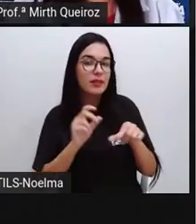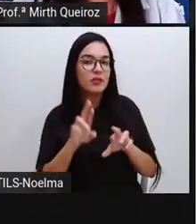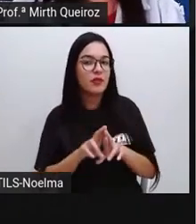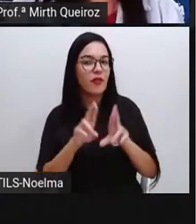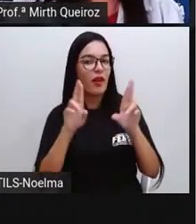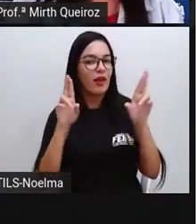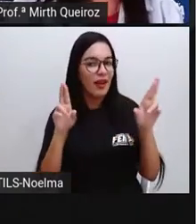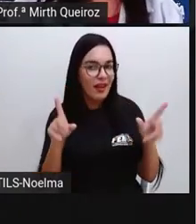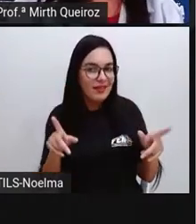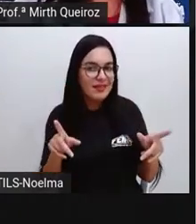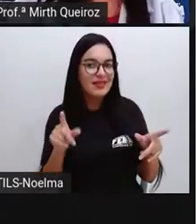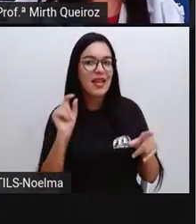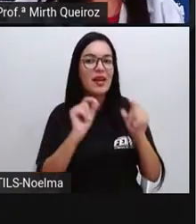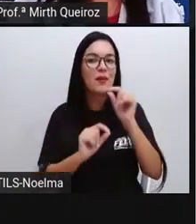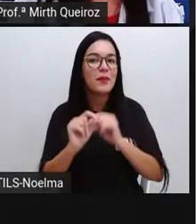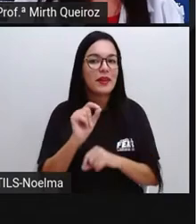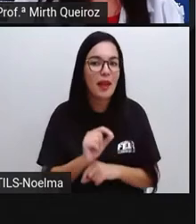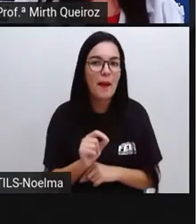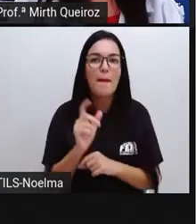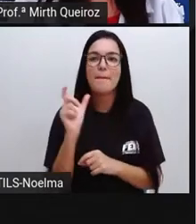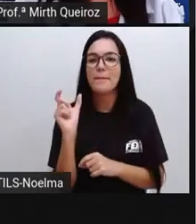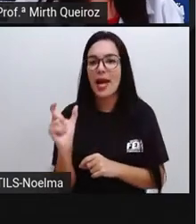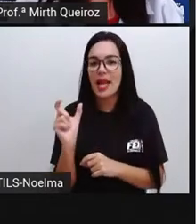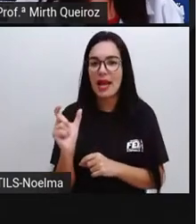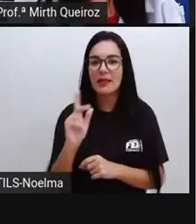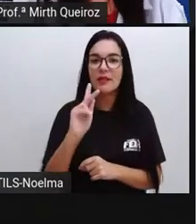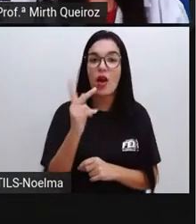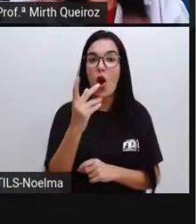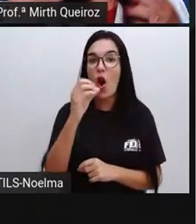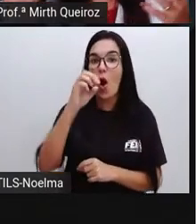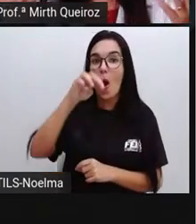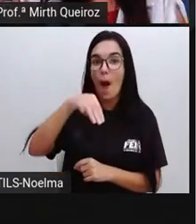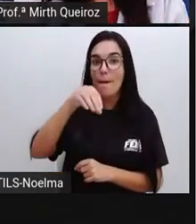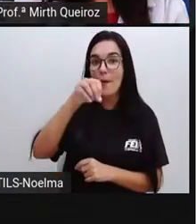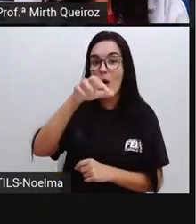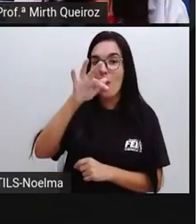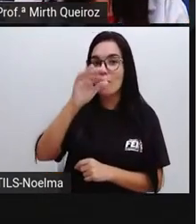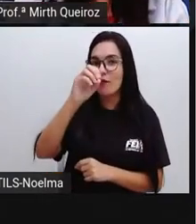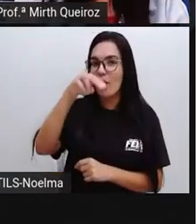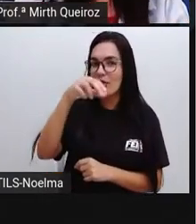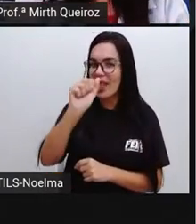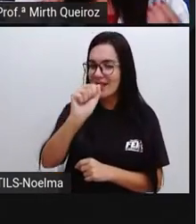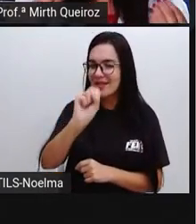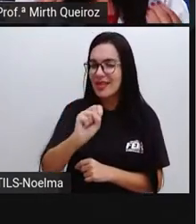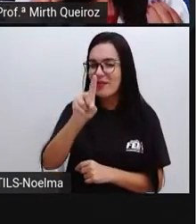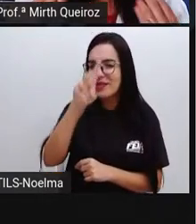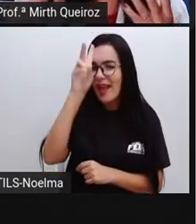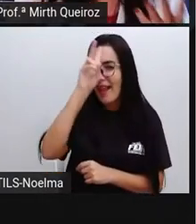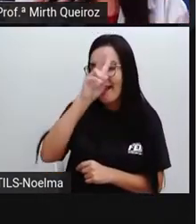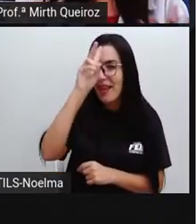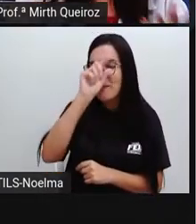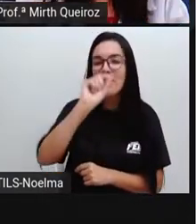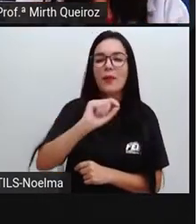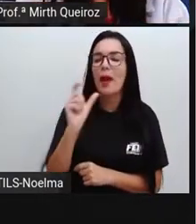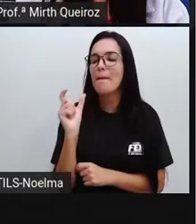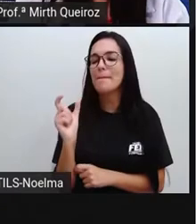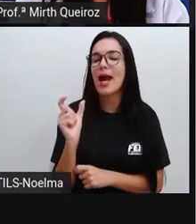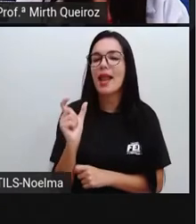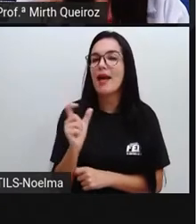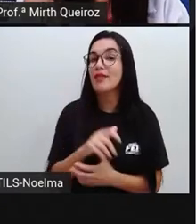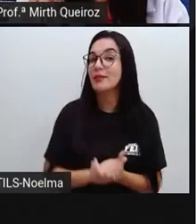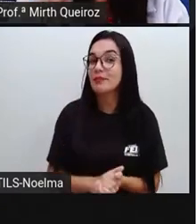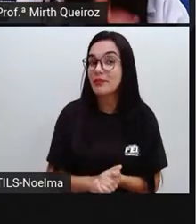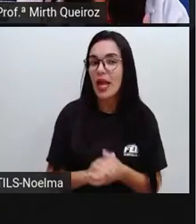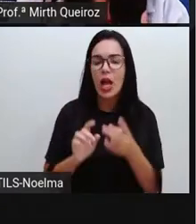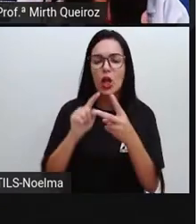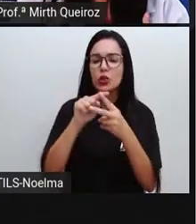que são as chamadas de palavras homófonas. Quem é que lembra aí? Que palavras foram essas?